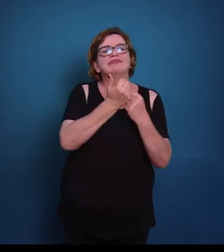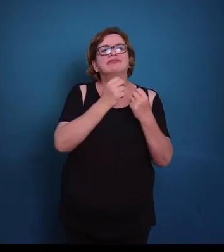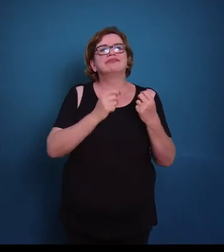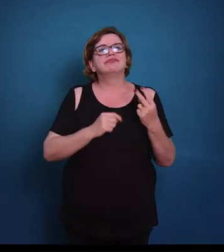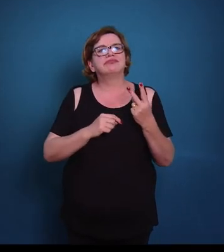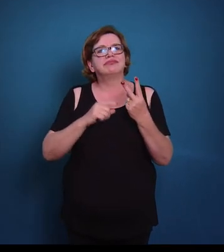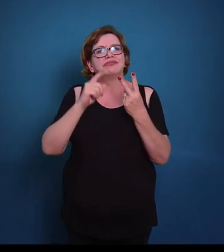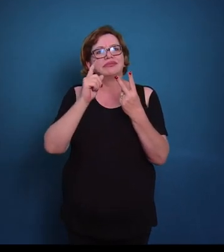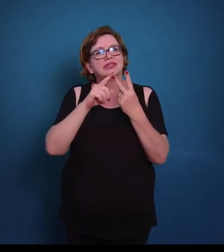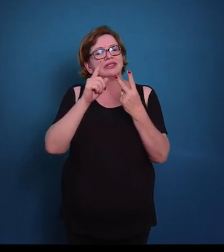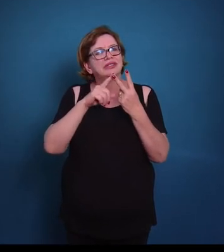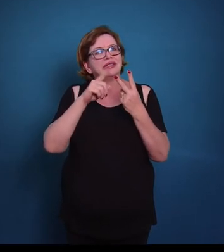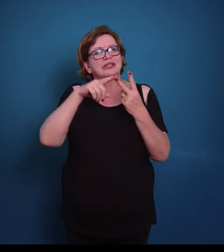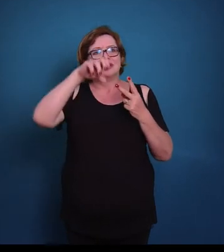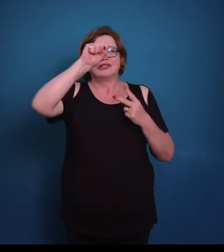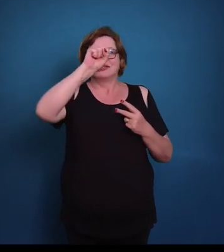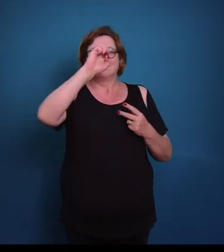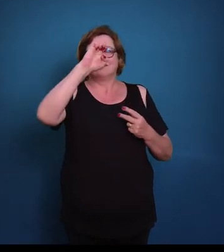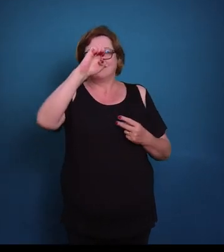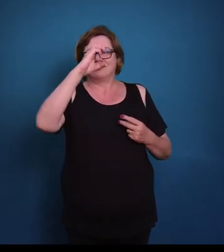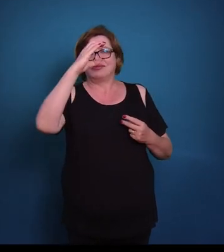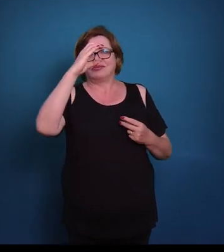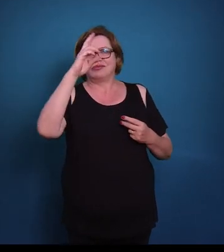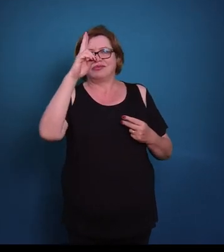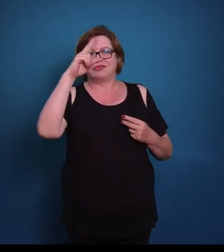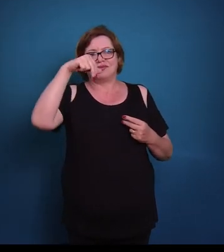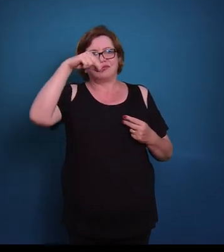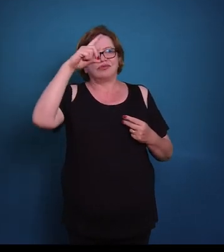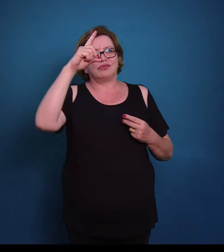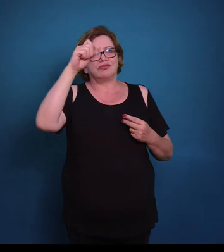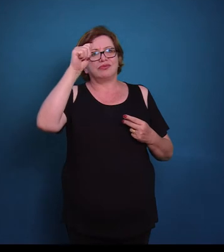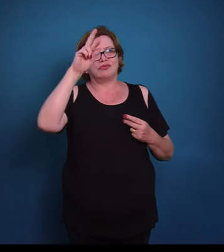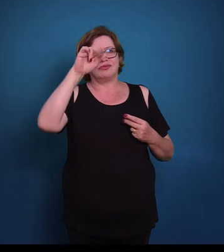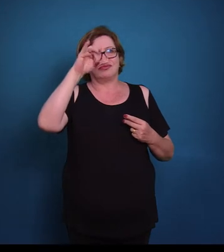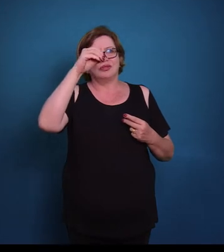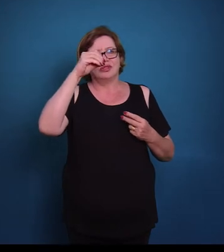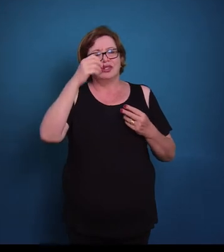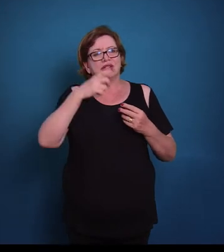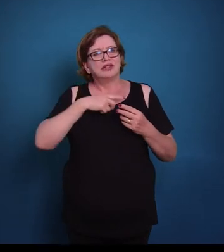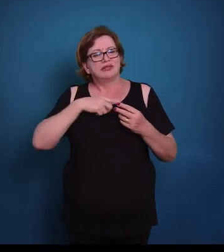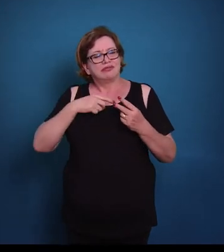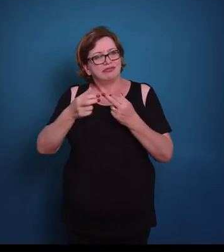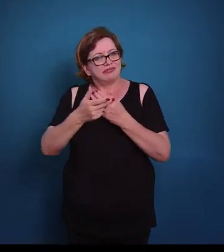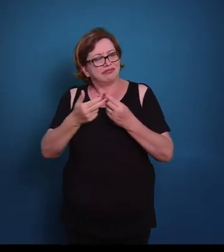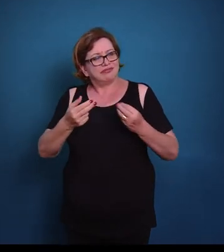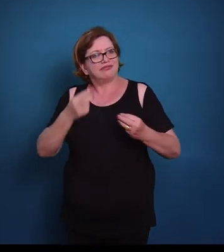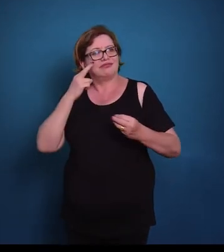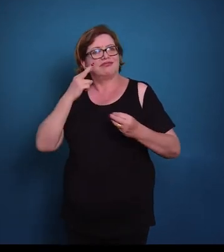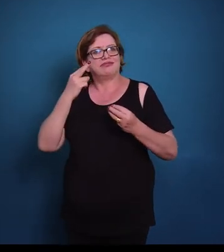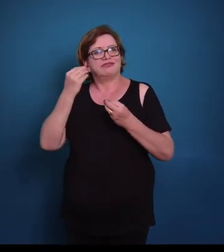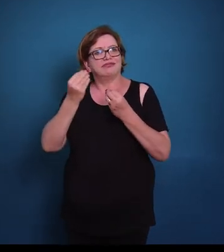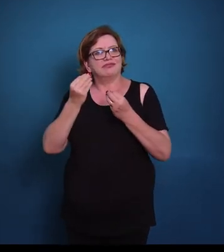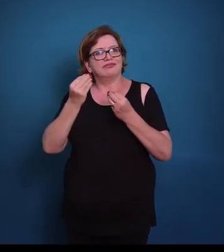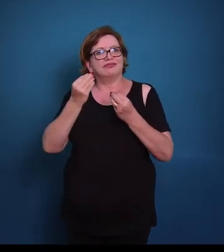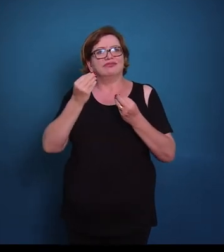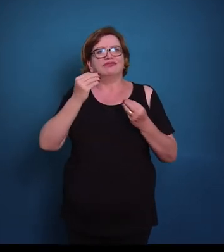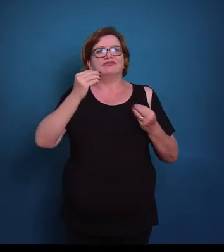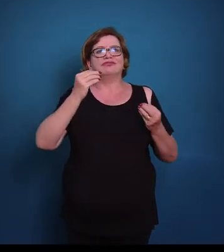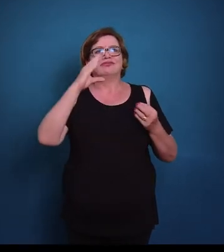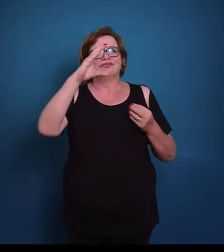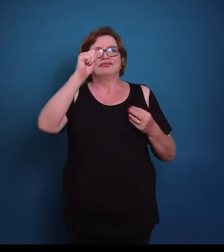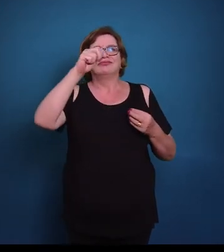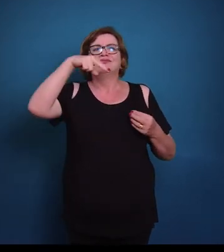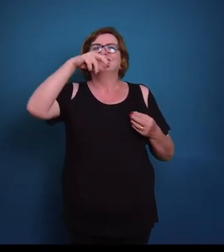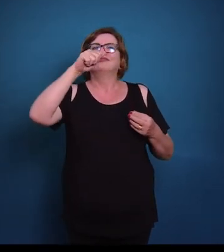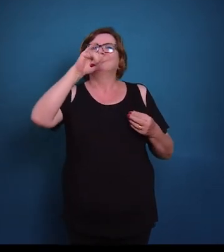pelo tecido ósseo secundário. No tecido ósseo secundário, nós vamos ter os canais de Raven, onde os canais de Havers é